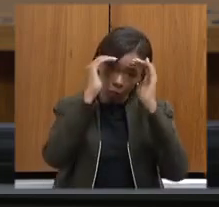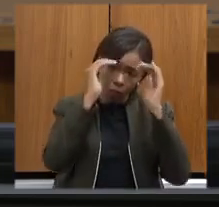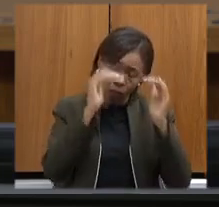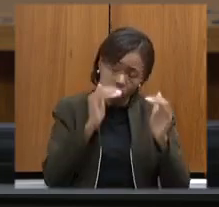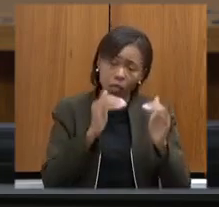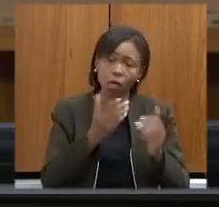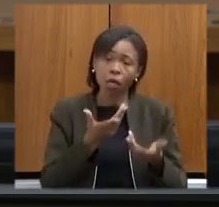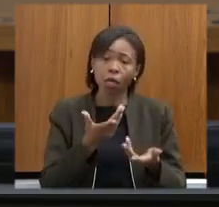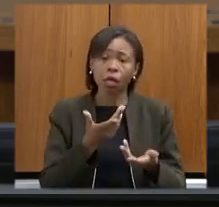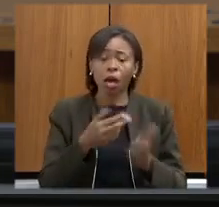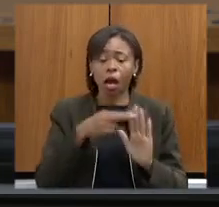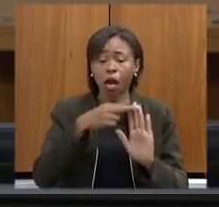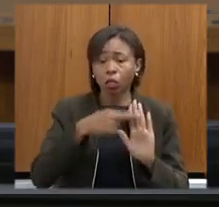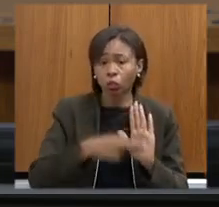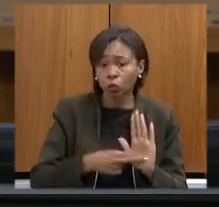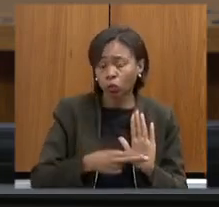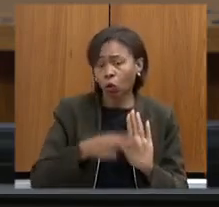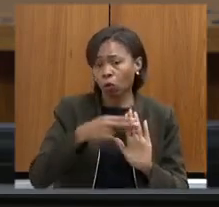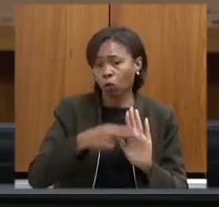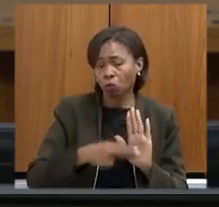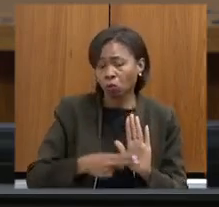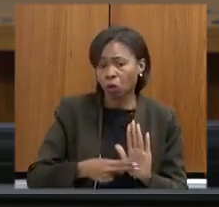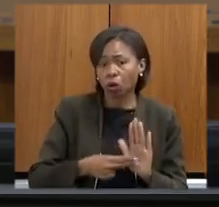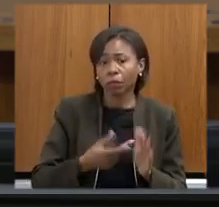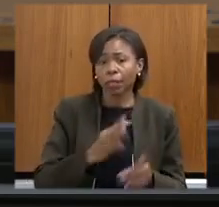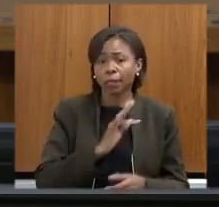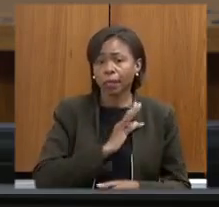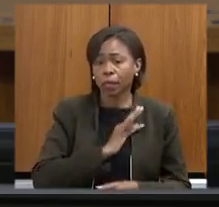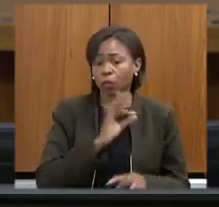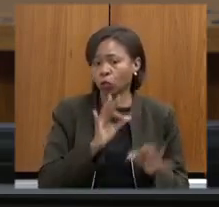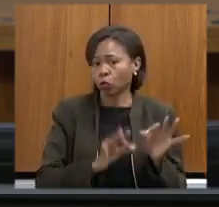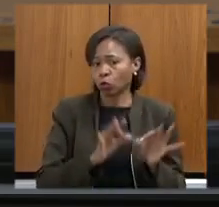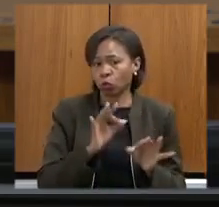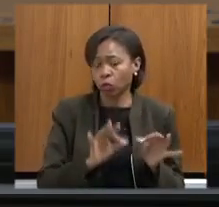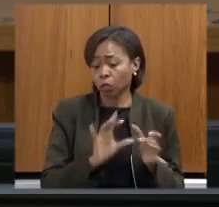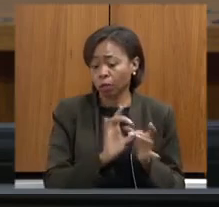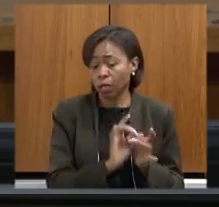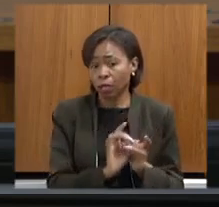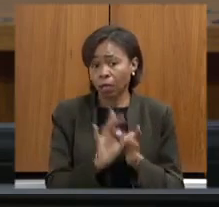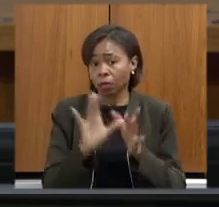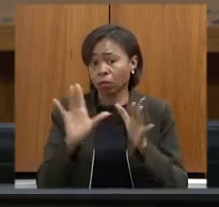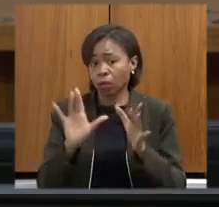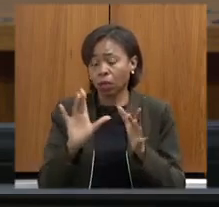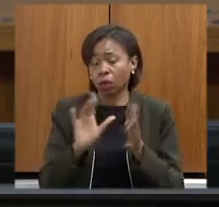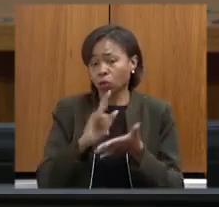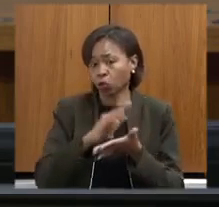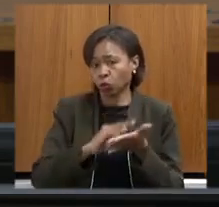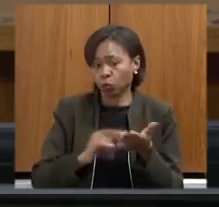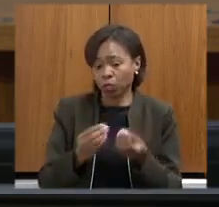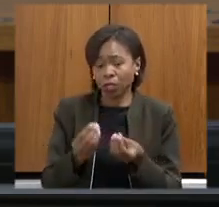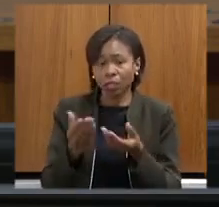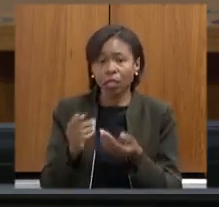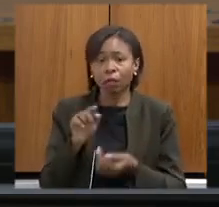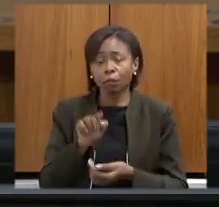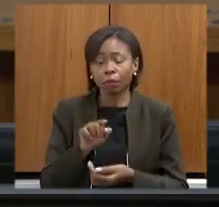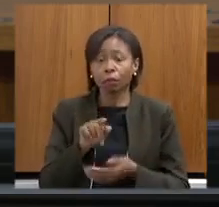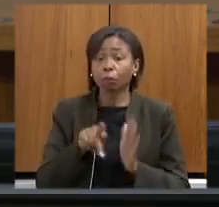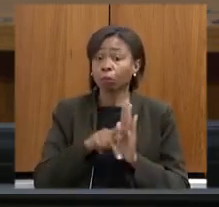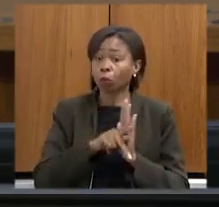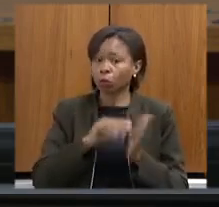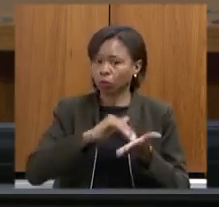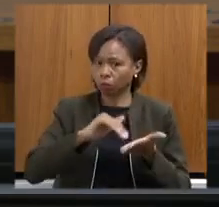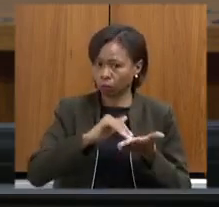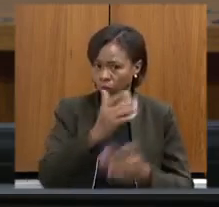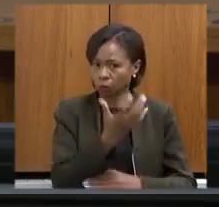que as normas determinam para autorizações concedidas pela Secretaria de Meio Ambiente